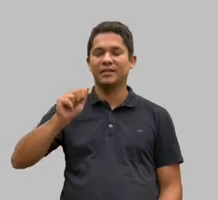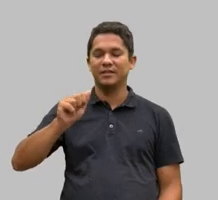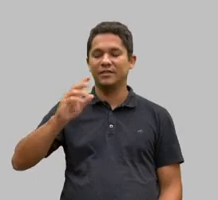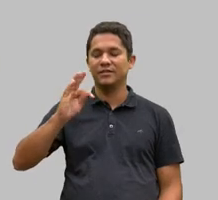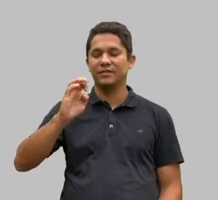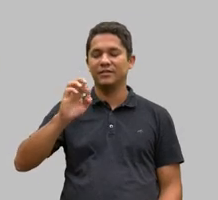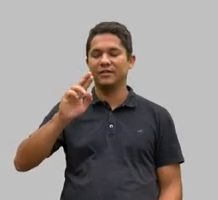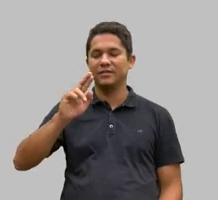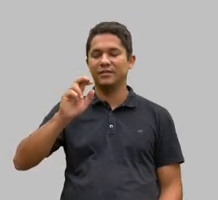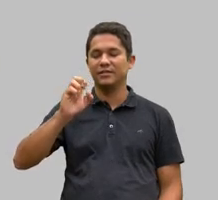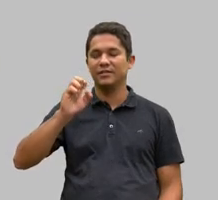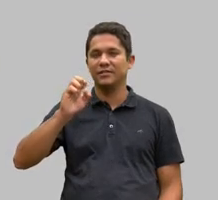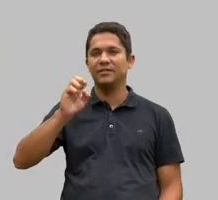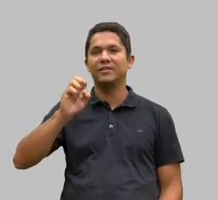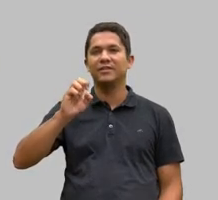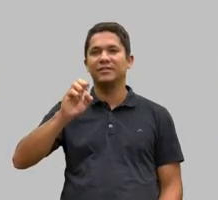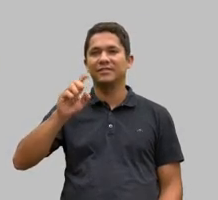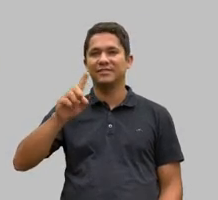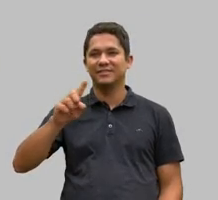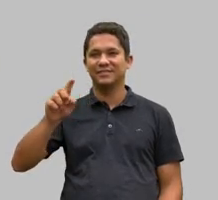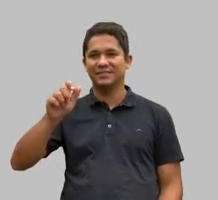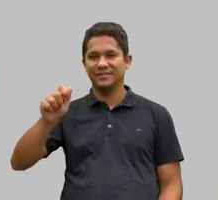de Pais e Amigos dos Excepcionais.